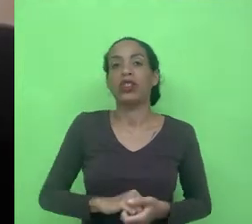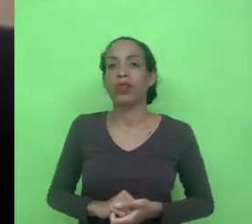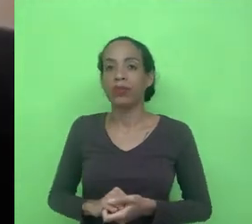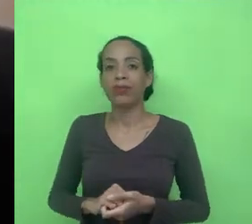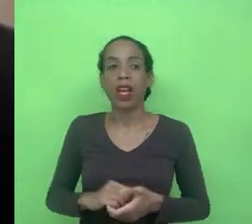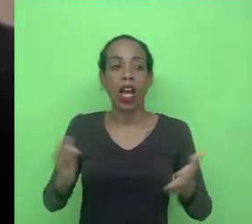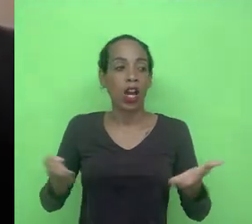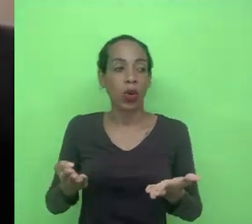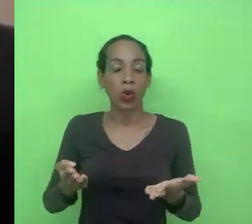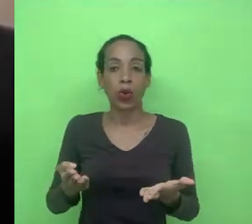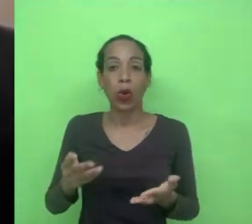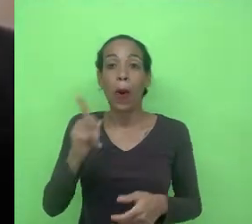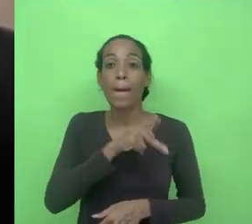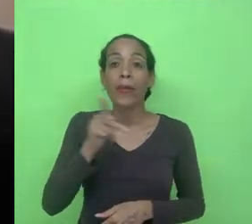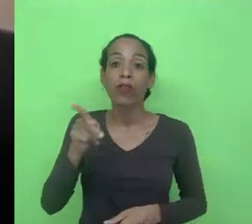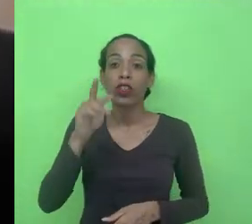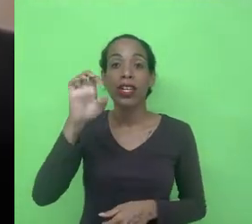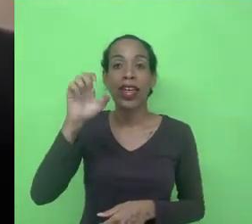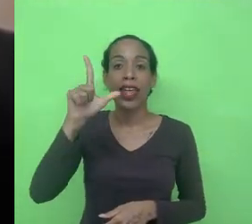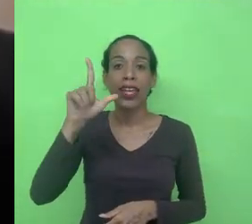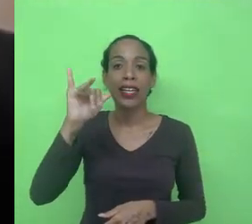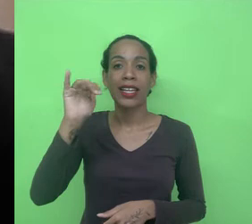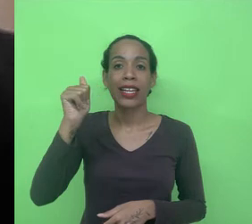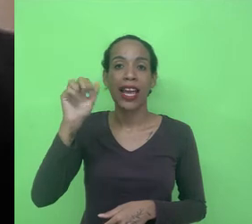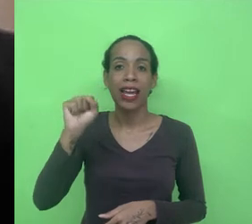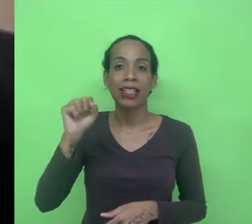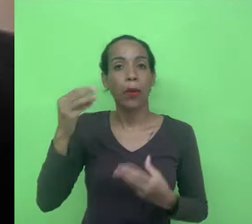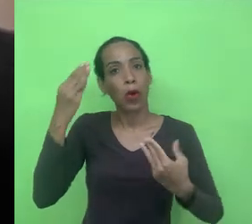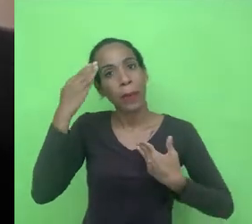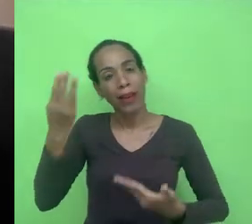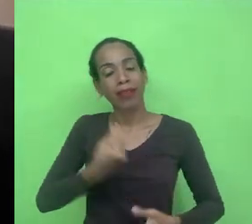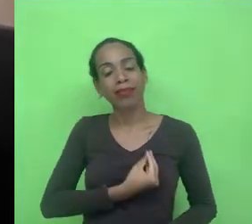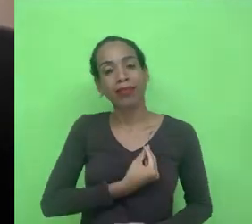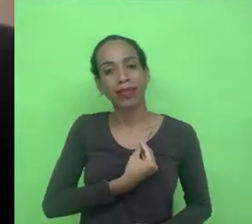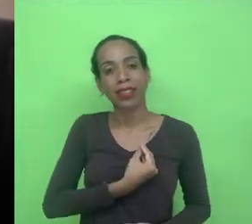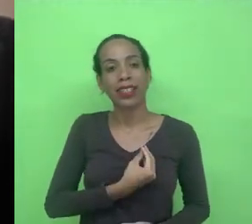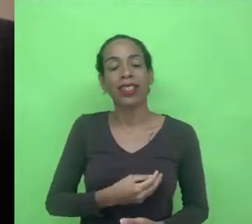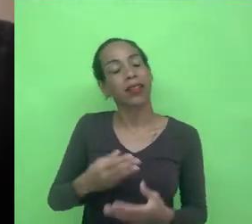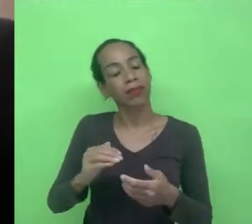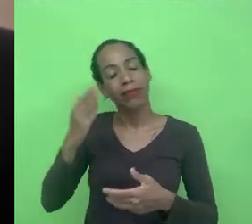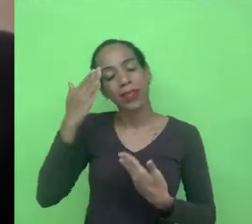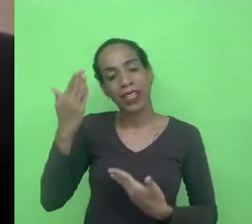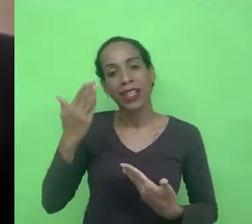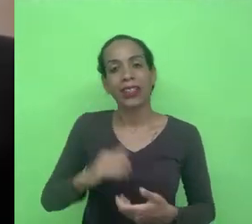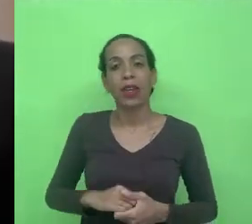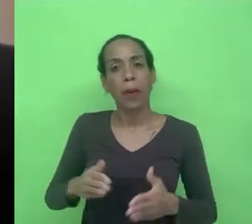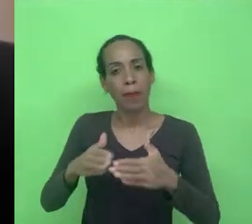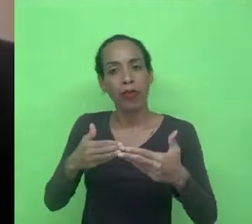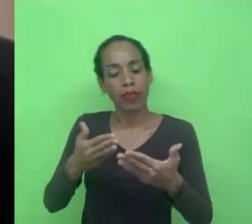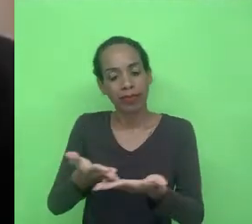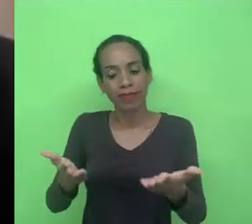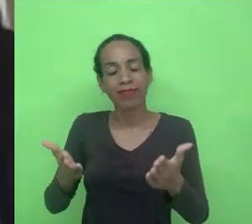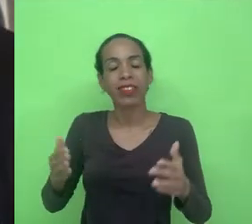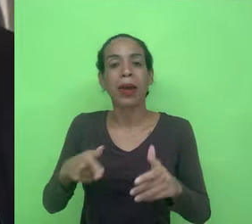a palavra para o professor Elias. Elias, muito obrigado mais uma vez pela sua participação, pela sua gentileza e, por favor, fique à vontade para